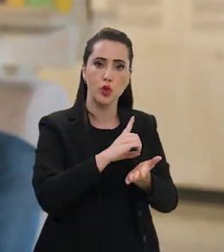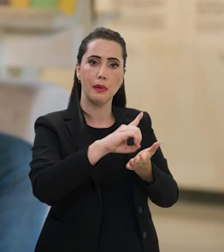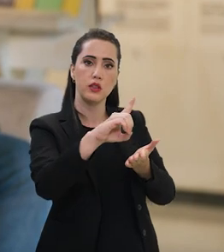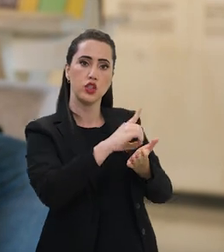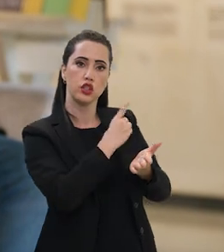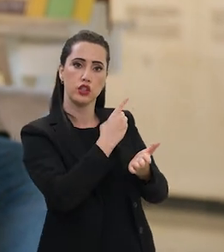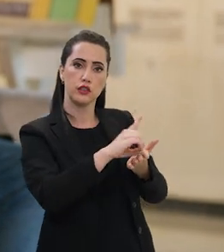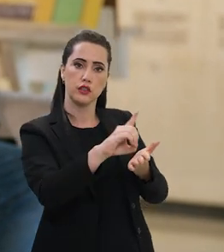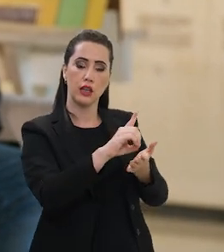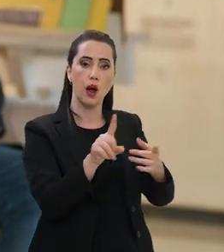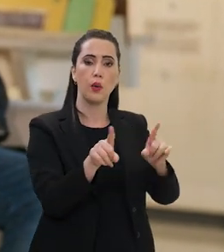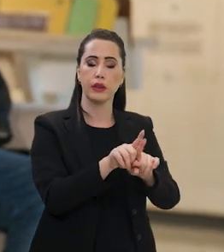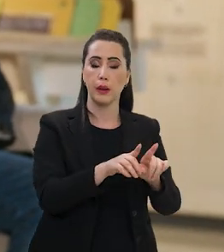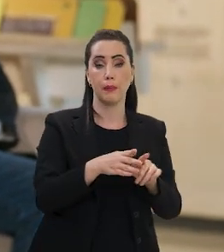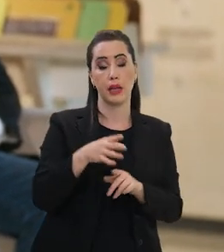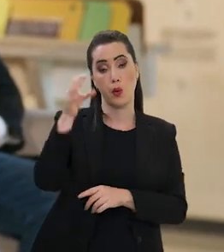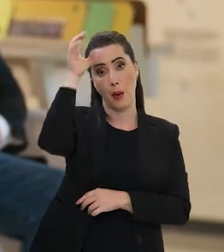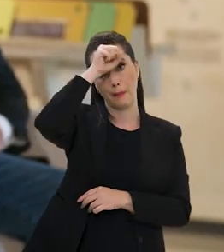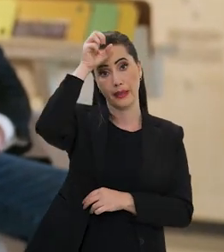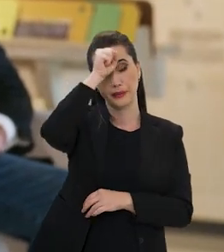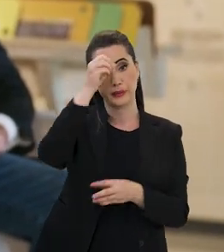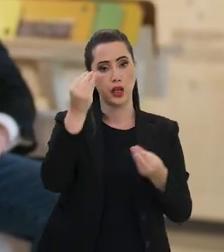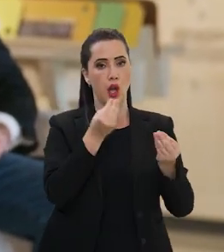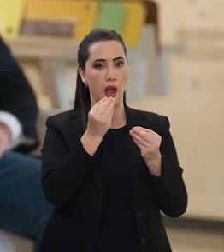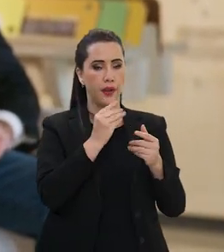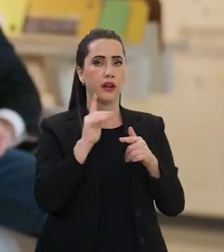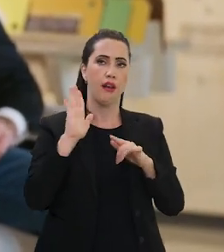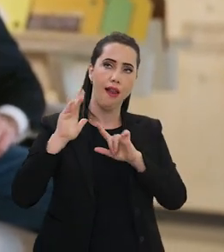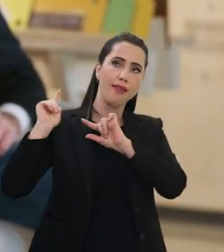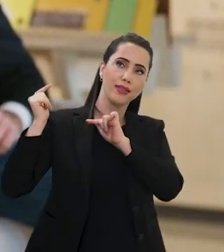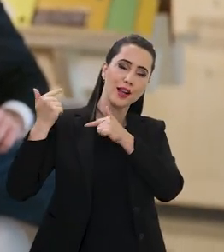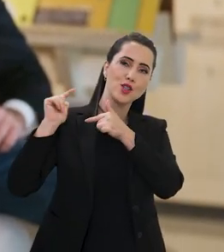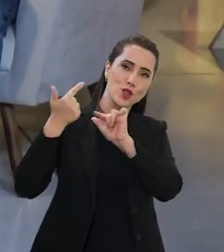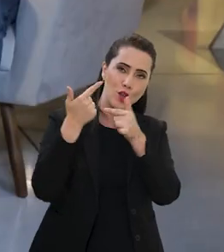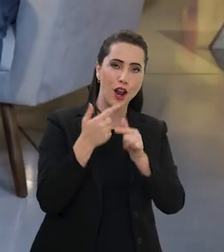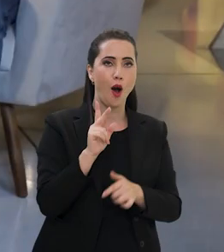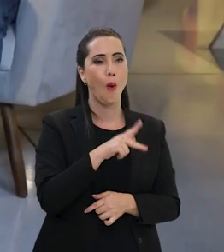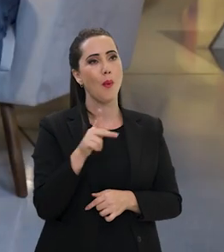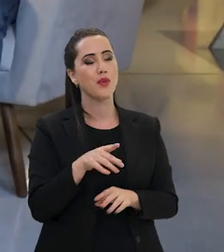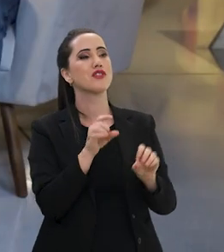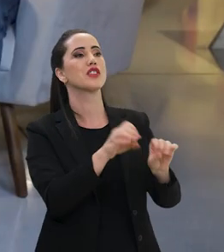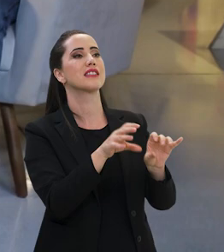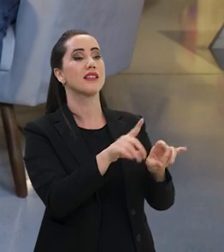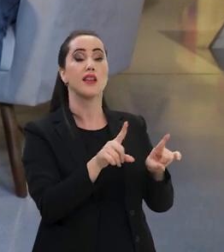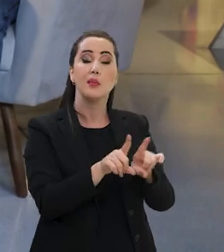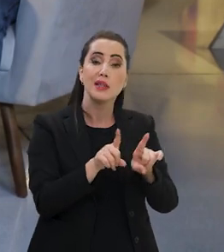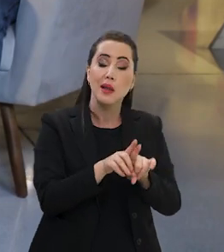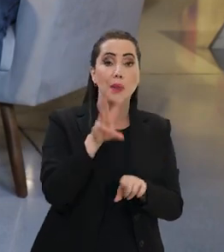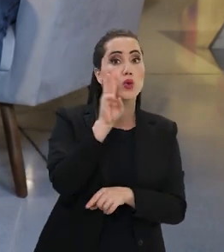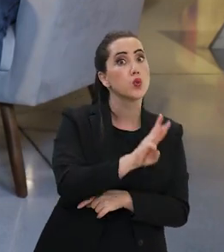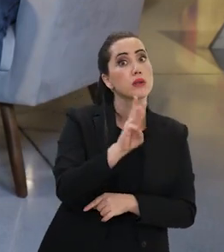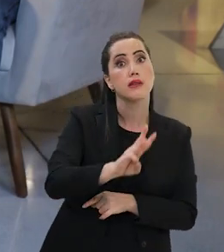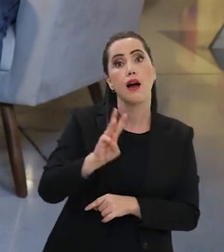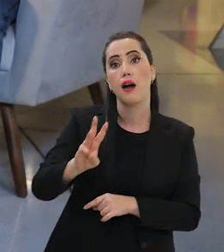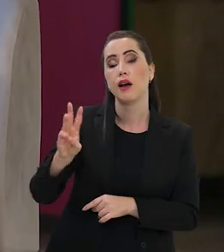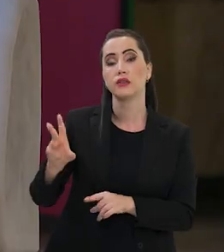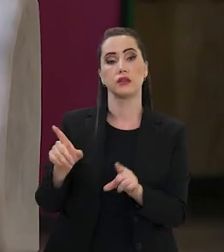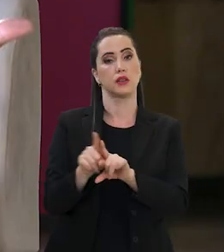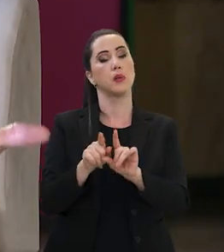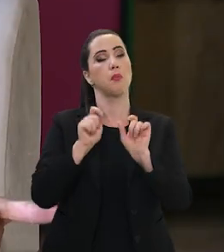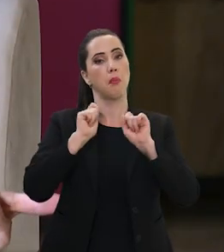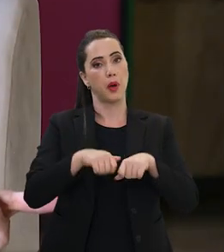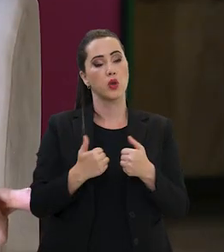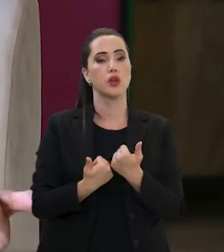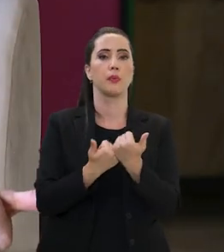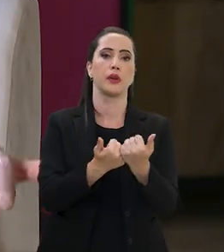transformação do livro para um livro digital, gente tem a transformação do aprendizado, não só naquela estrutura tradicional do professor dando aula, mas de que